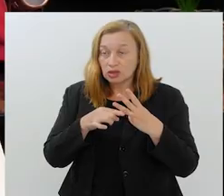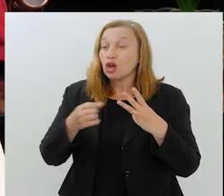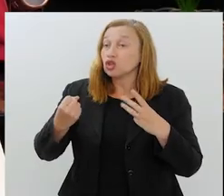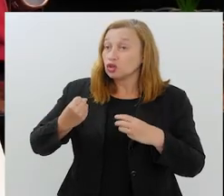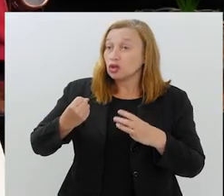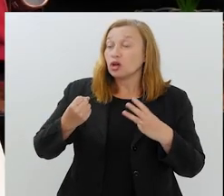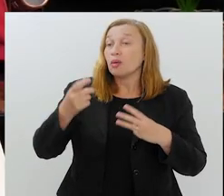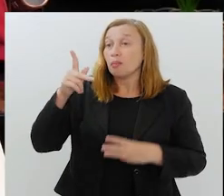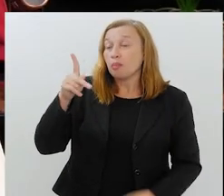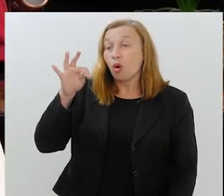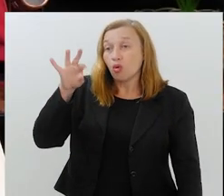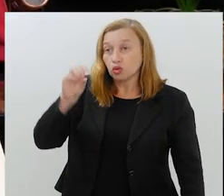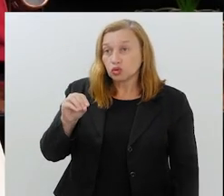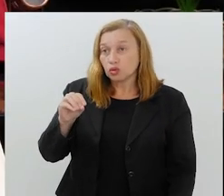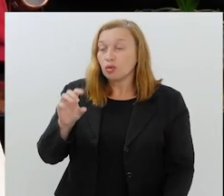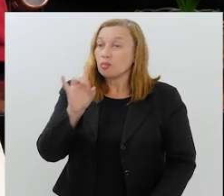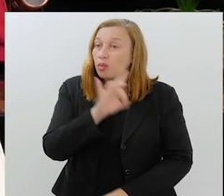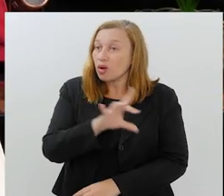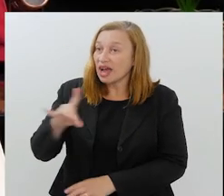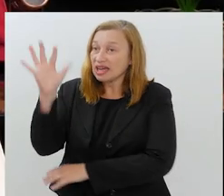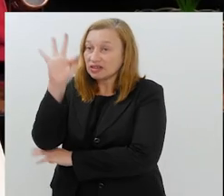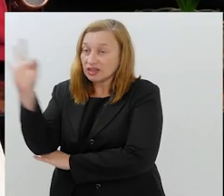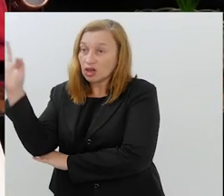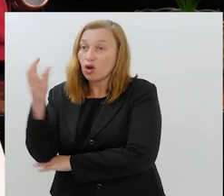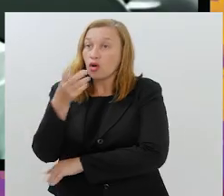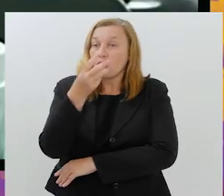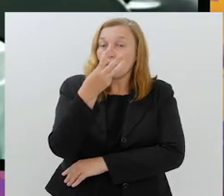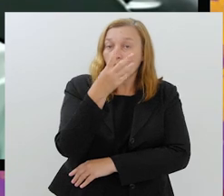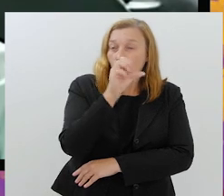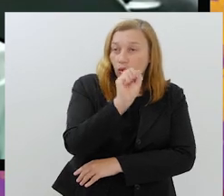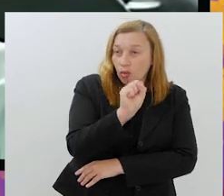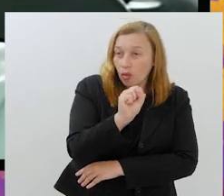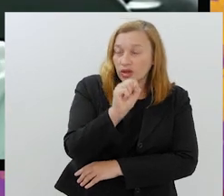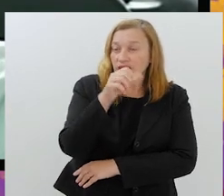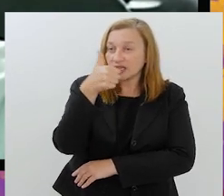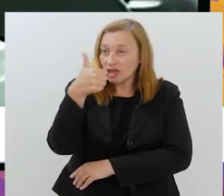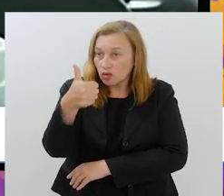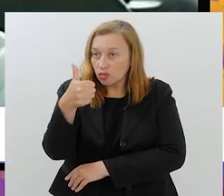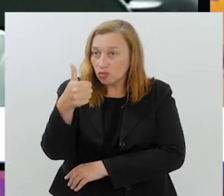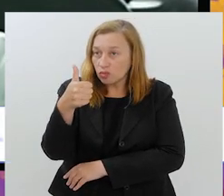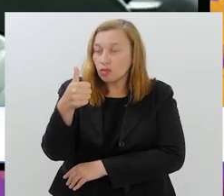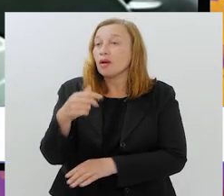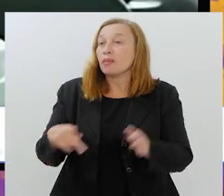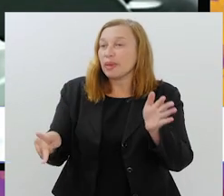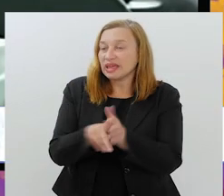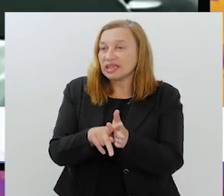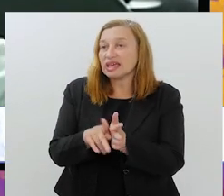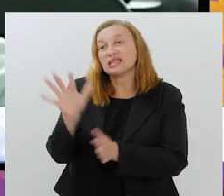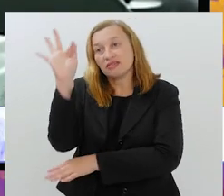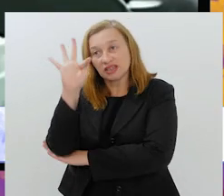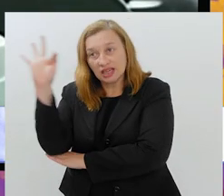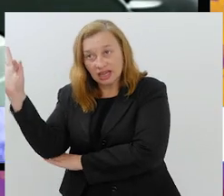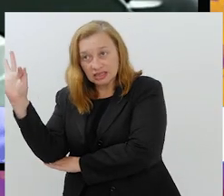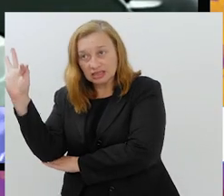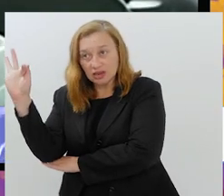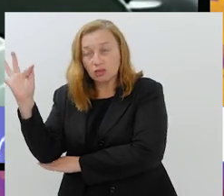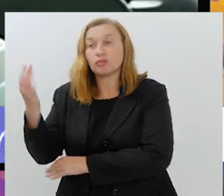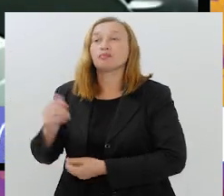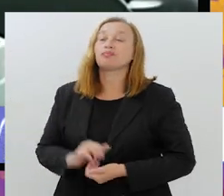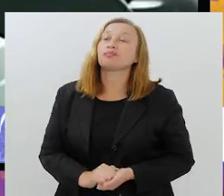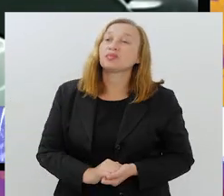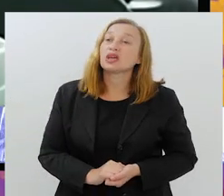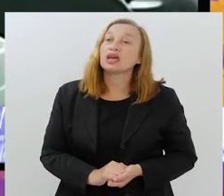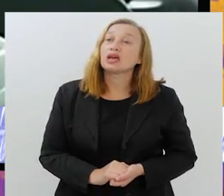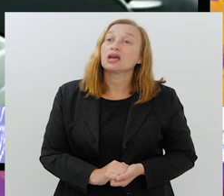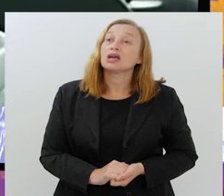no peso dos votos. 81 pontos são da federação, das federações, das 27 federações. Isso elege um